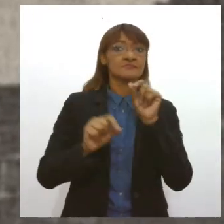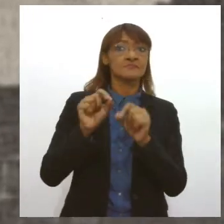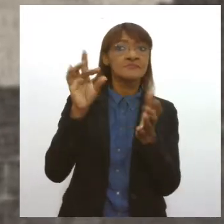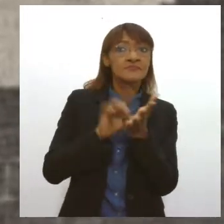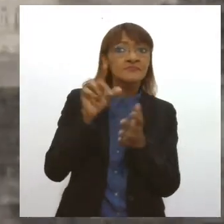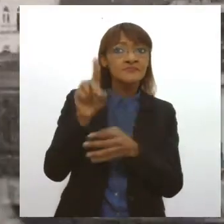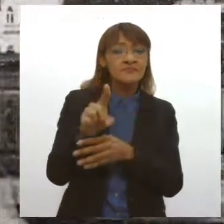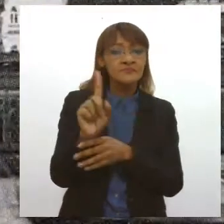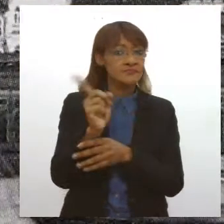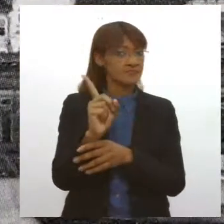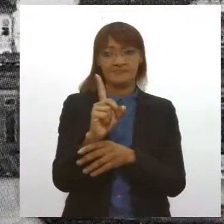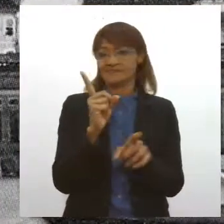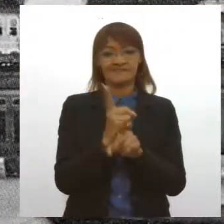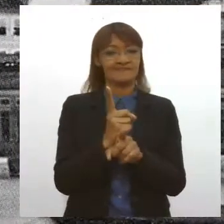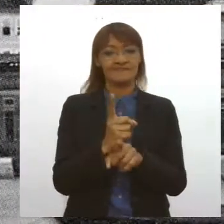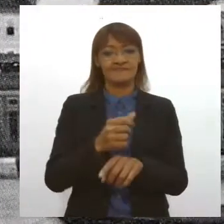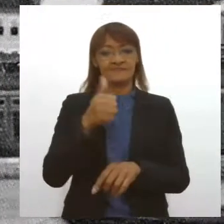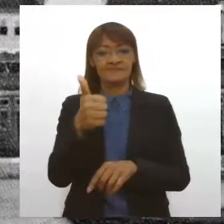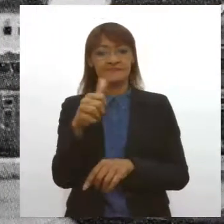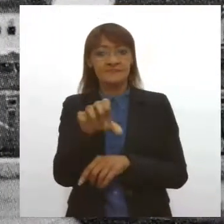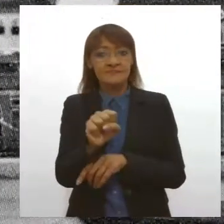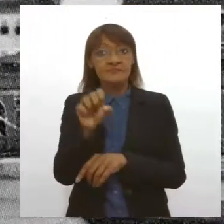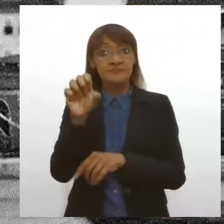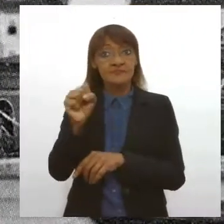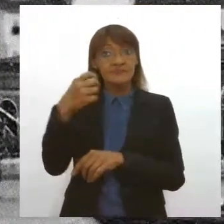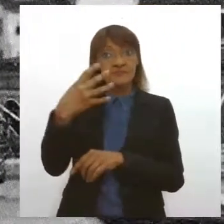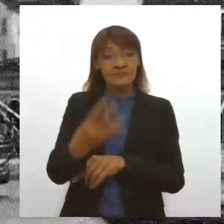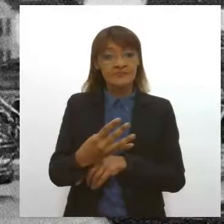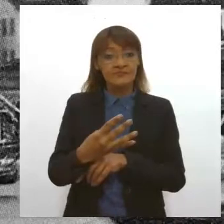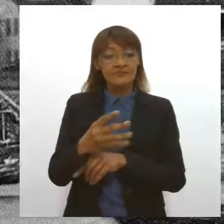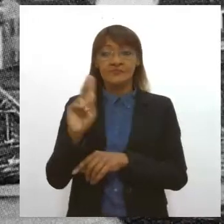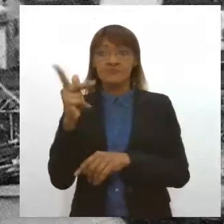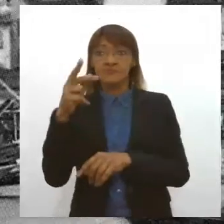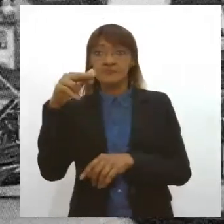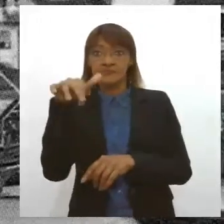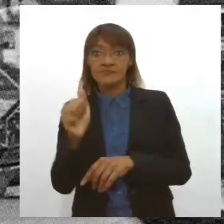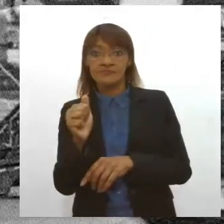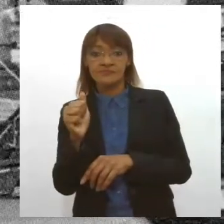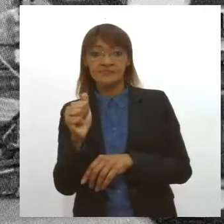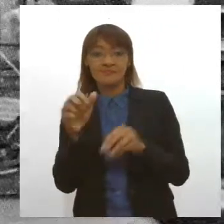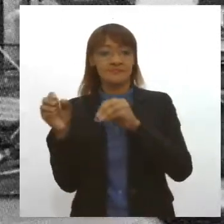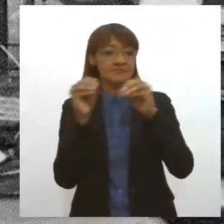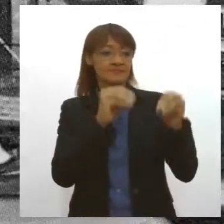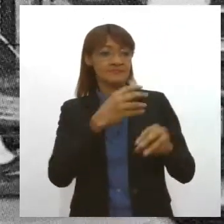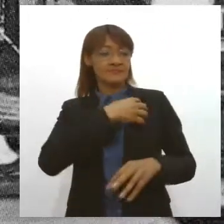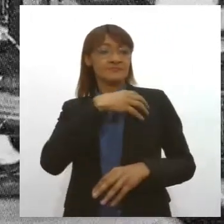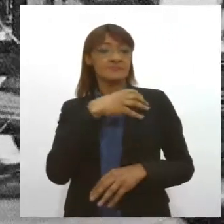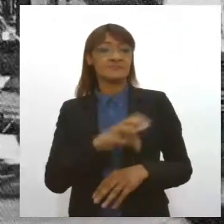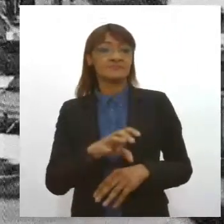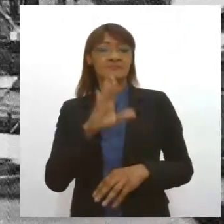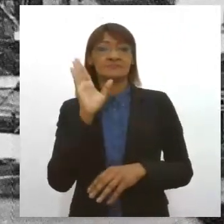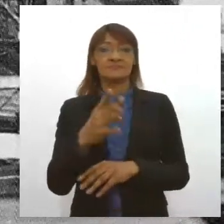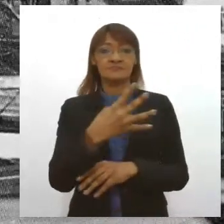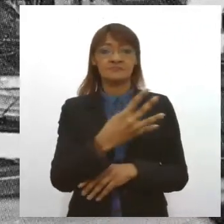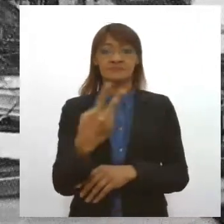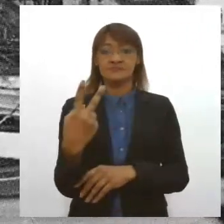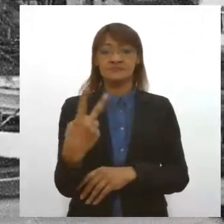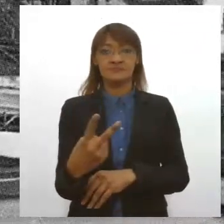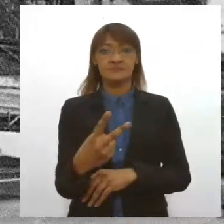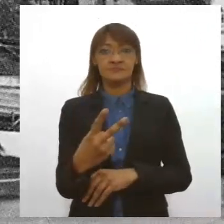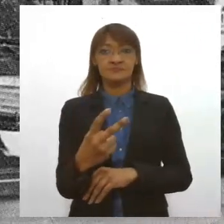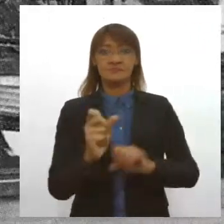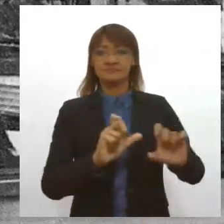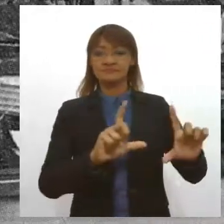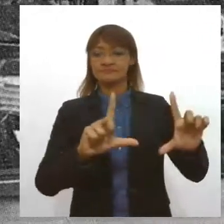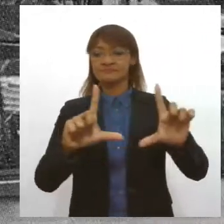que ele encontrou. Em 1884, Horácio Oria vai para a Bahia. Lá, ele expõe 42 de suas obras e